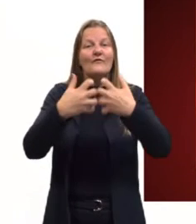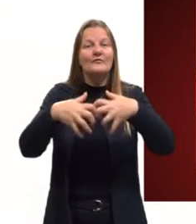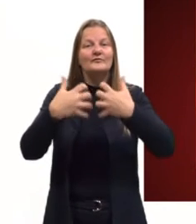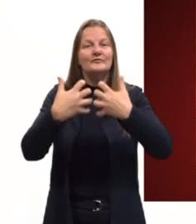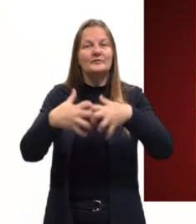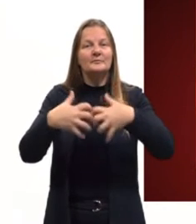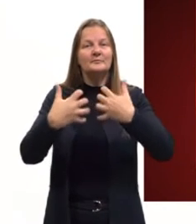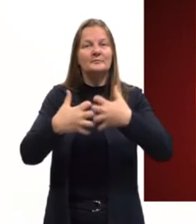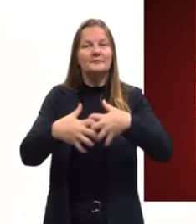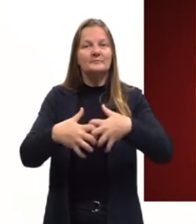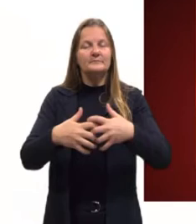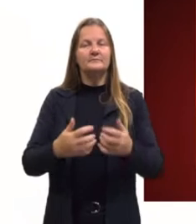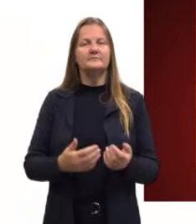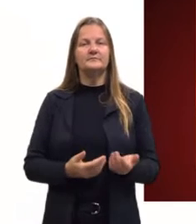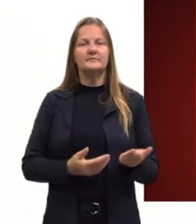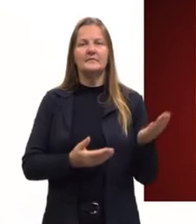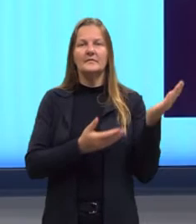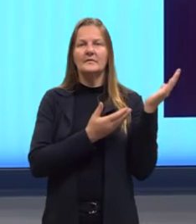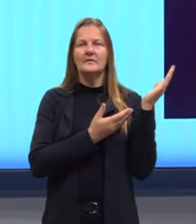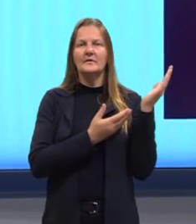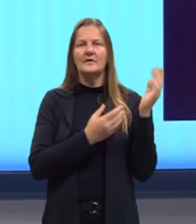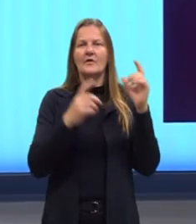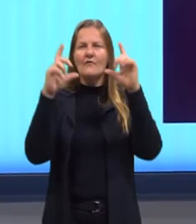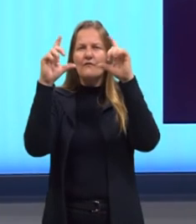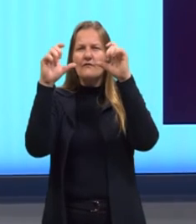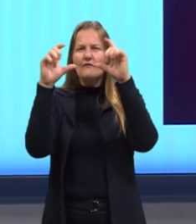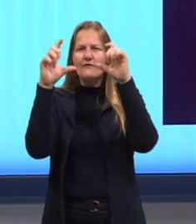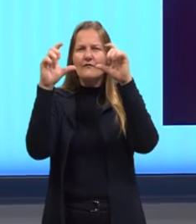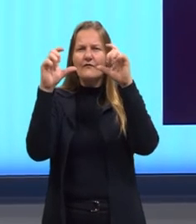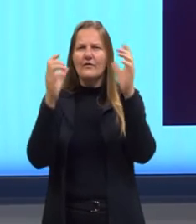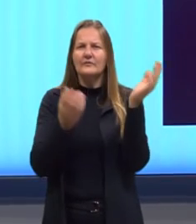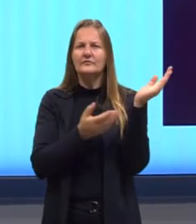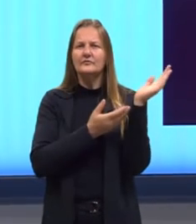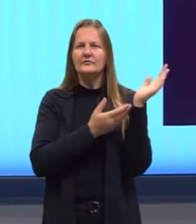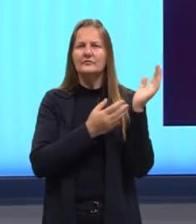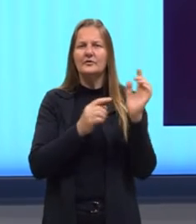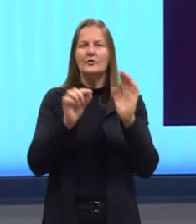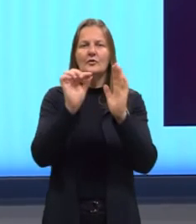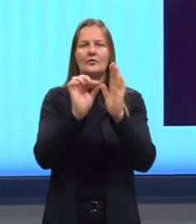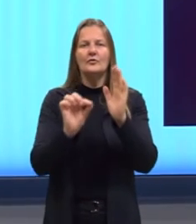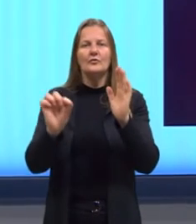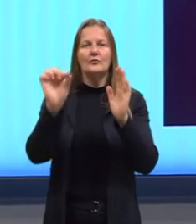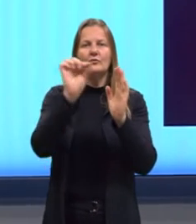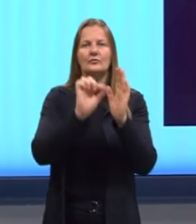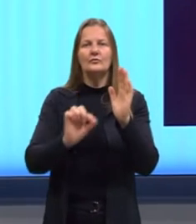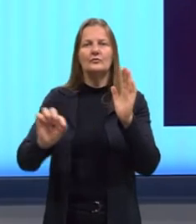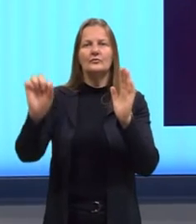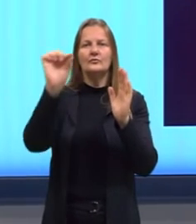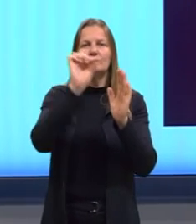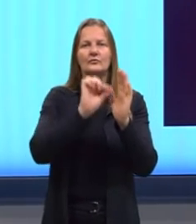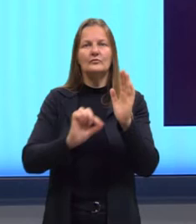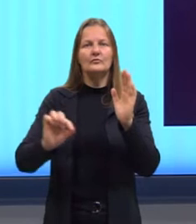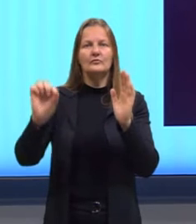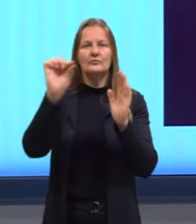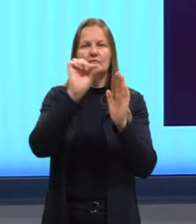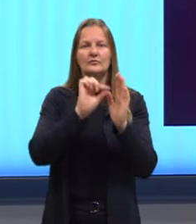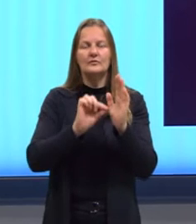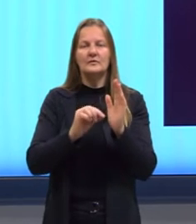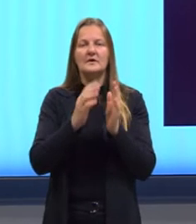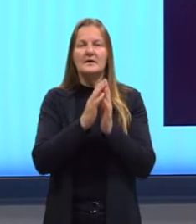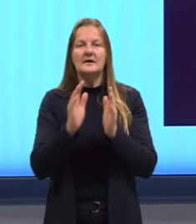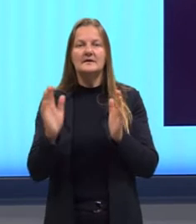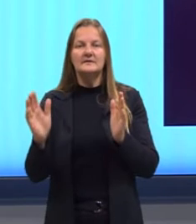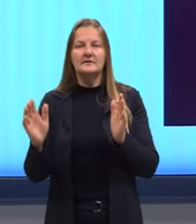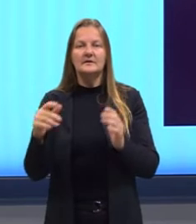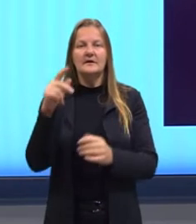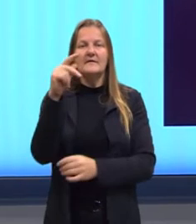Aqui, eu até trouxe a imagem da nossa espiral quando nós tivemos a nossa aula, então, sobre a